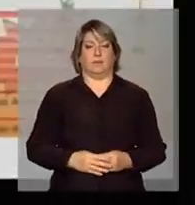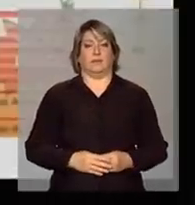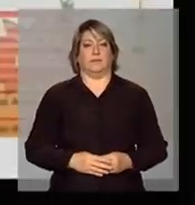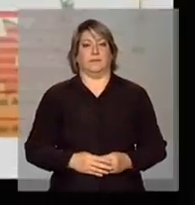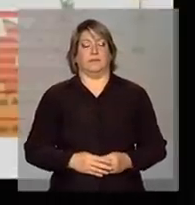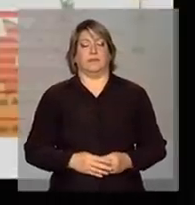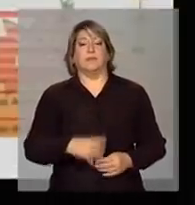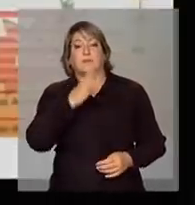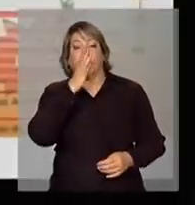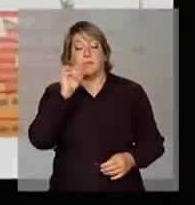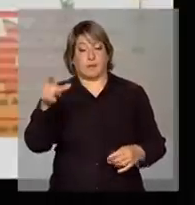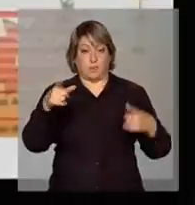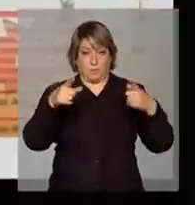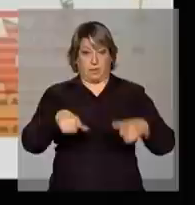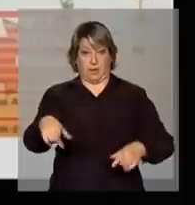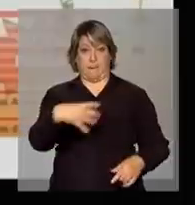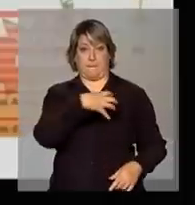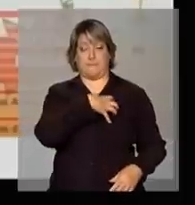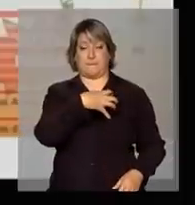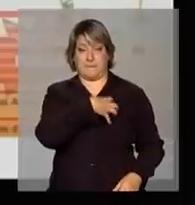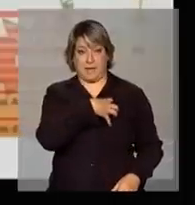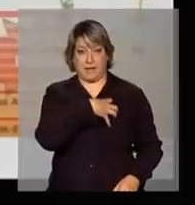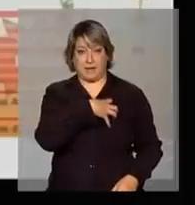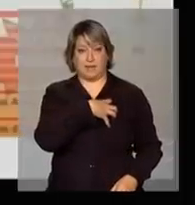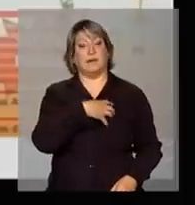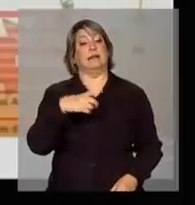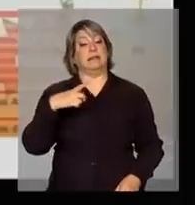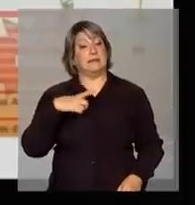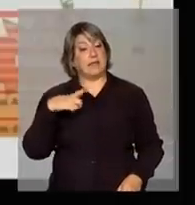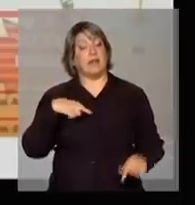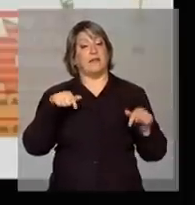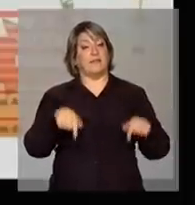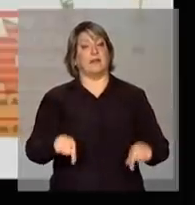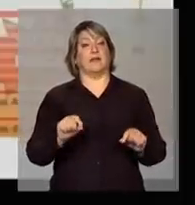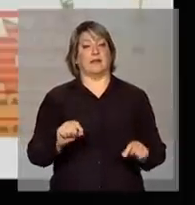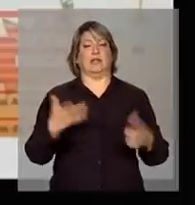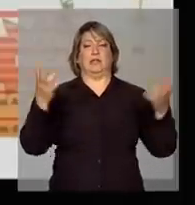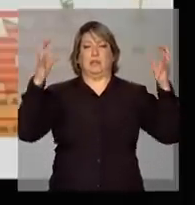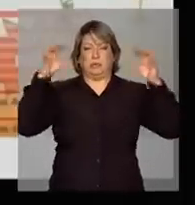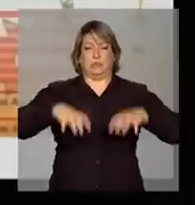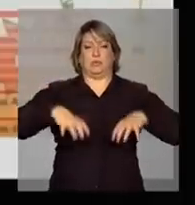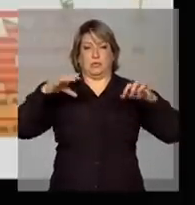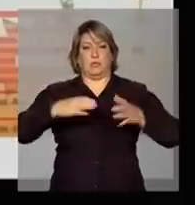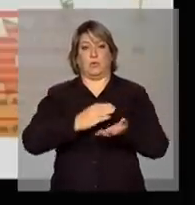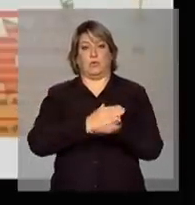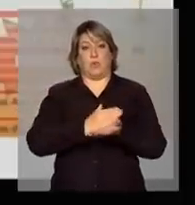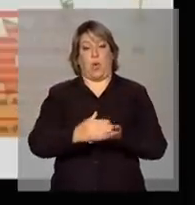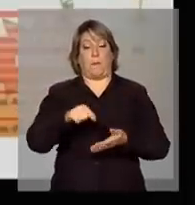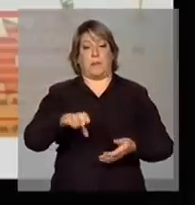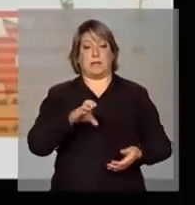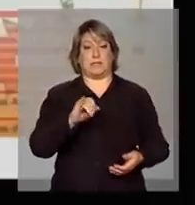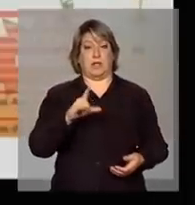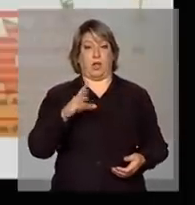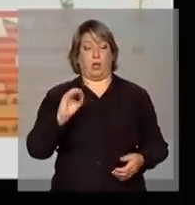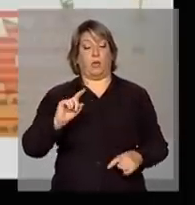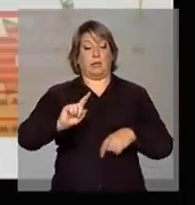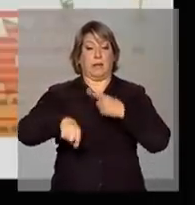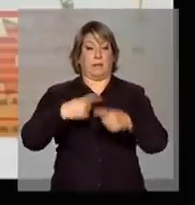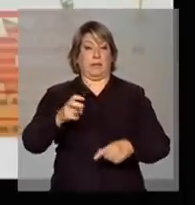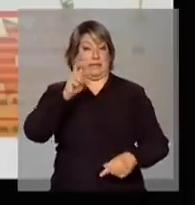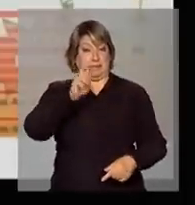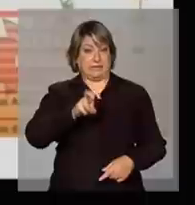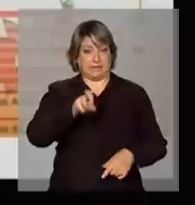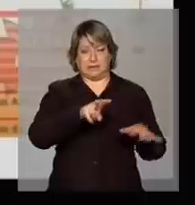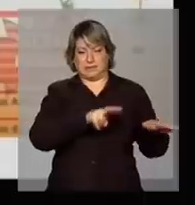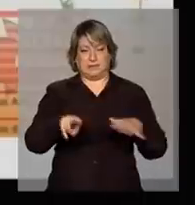a Bahia passou por essa situação, ou seja, chuva no início do ciclo, na quinta semana, que